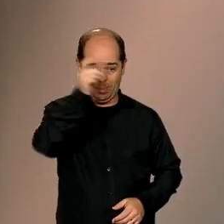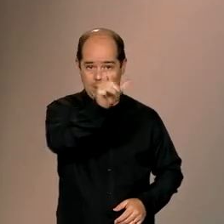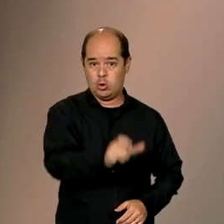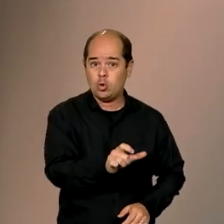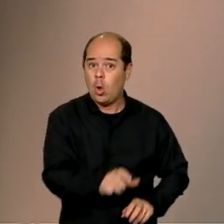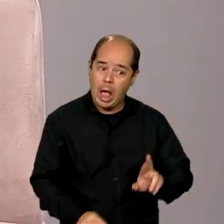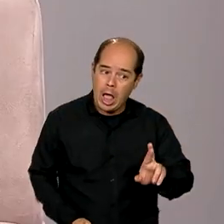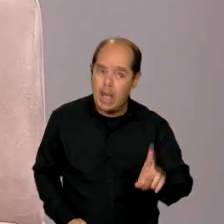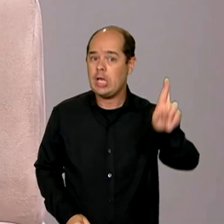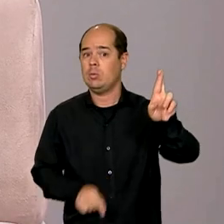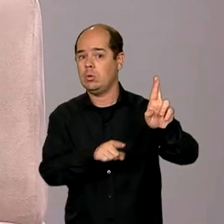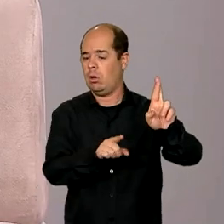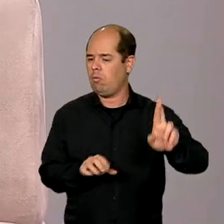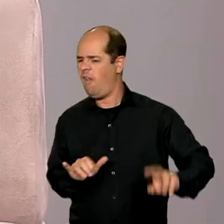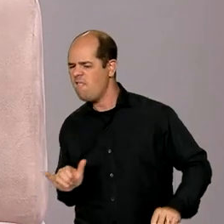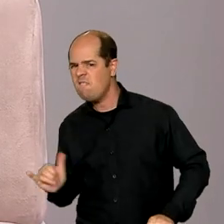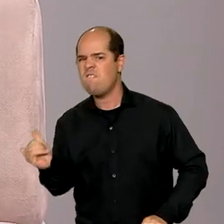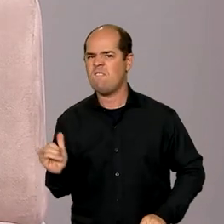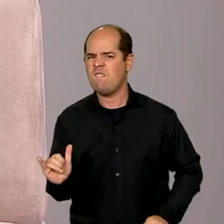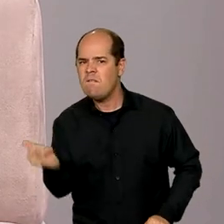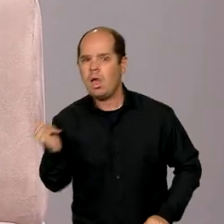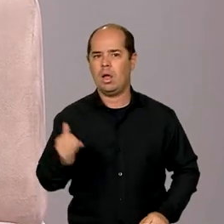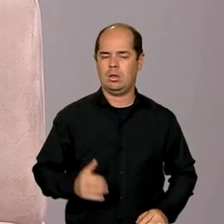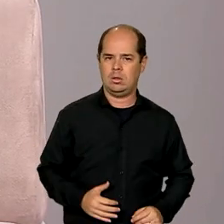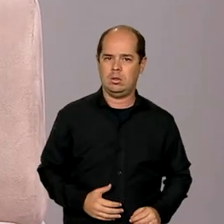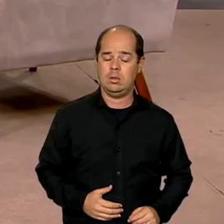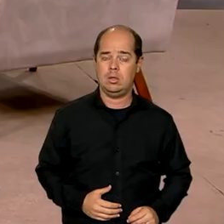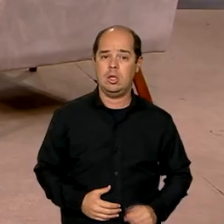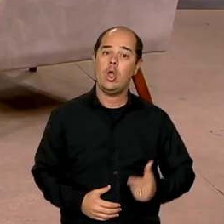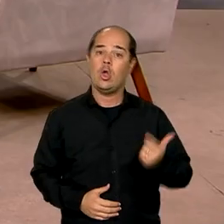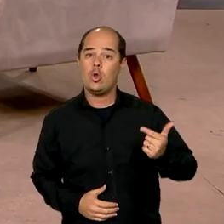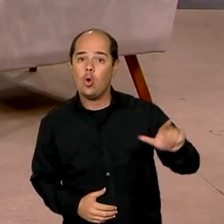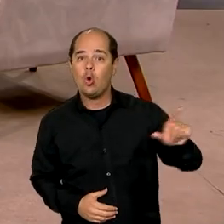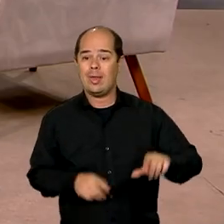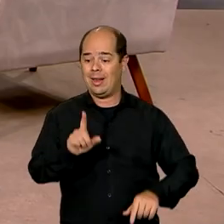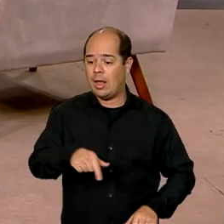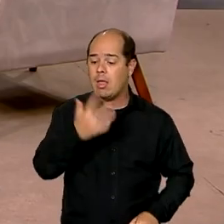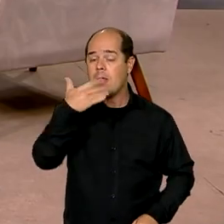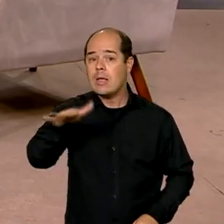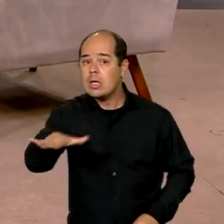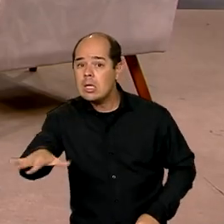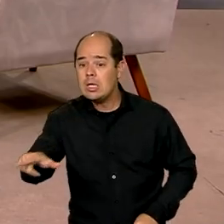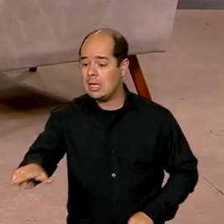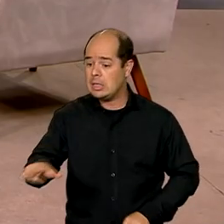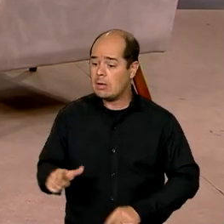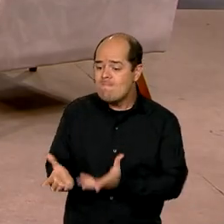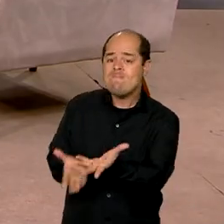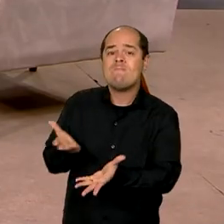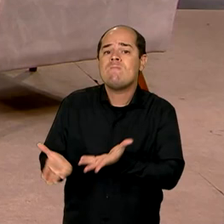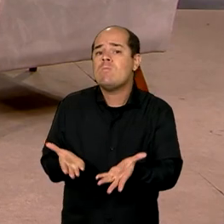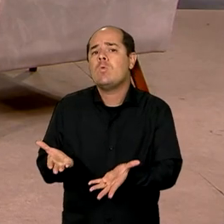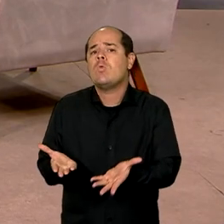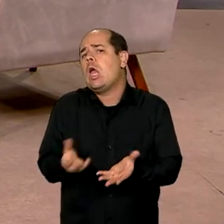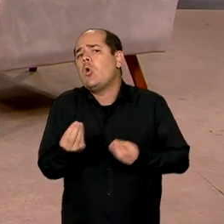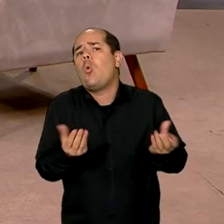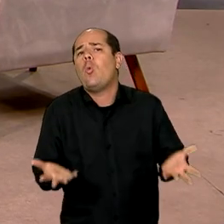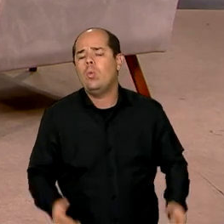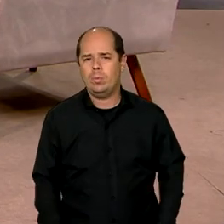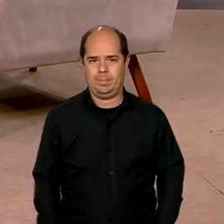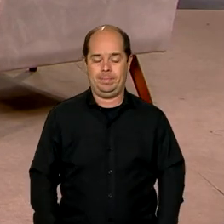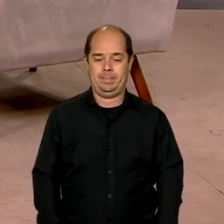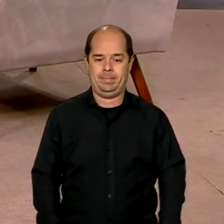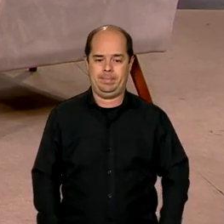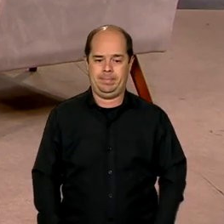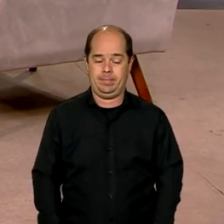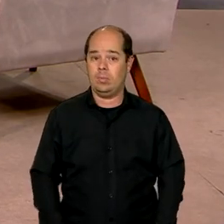envolvidos nessa exploração e outra em relação ao atendimento às crianças vítimas. Veja, uma vez constatada, a primeira ação